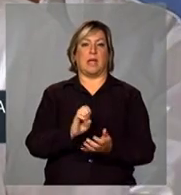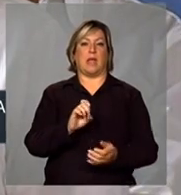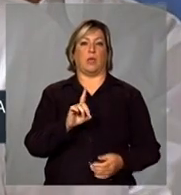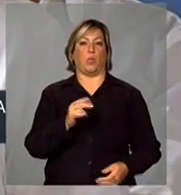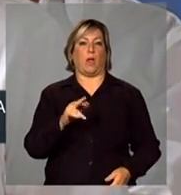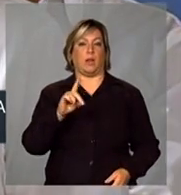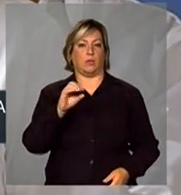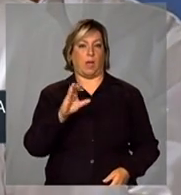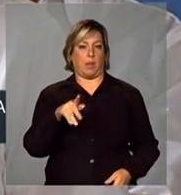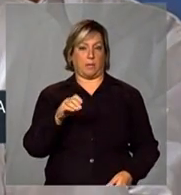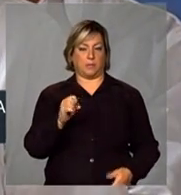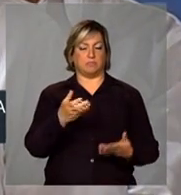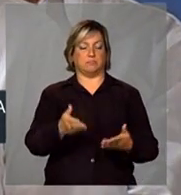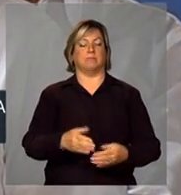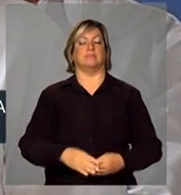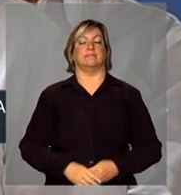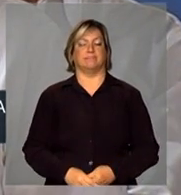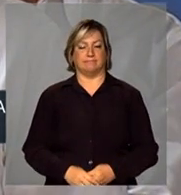Eduardo Campos.